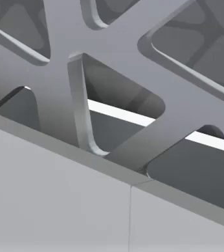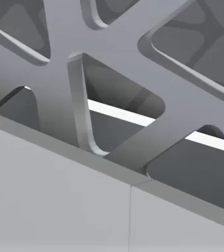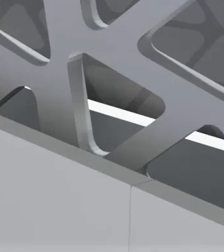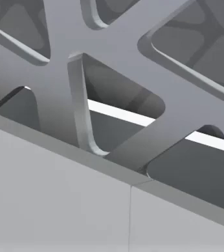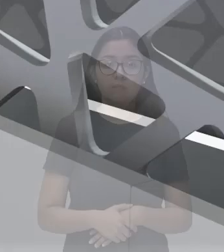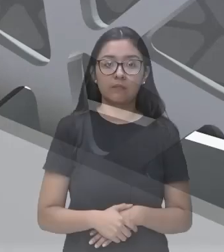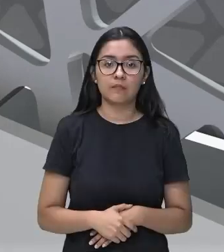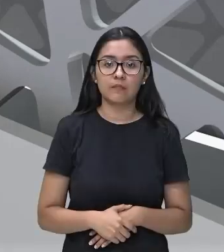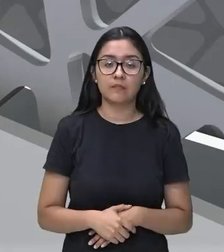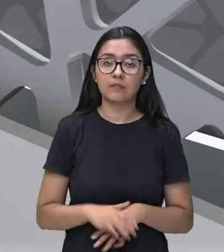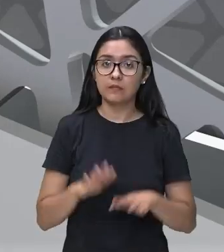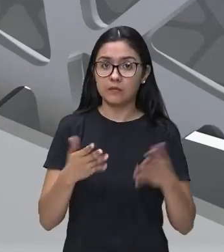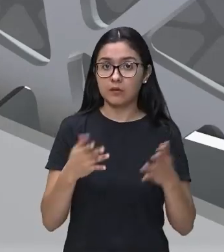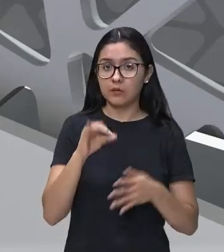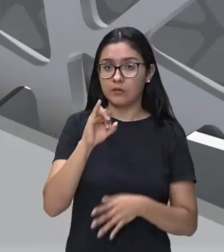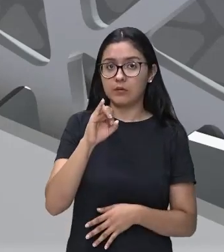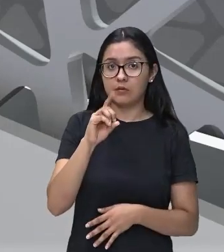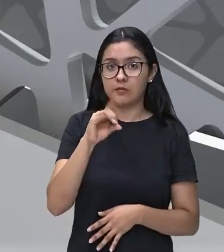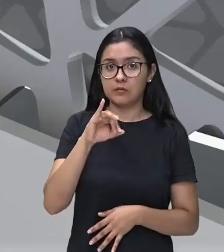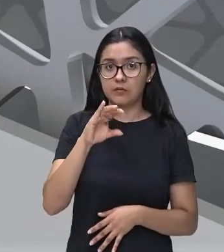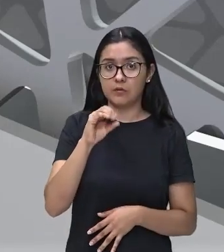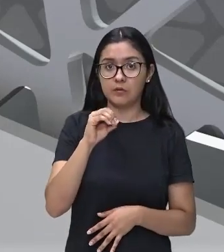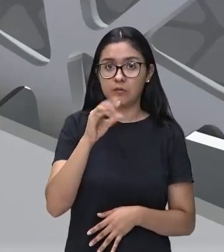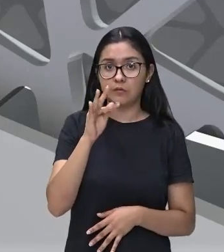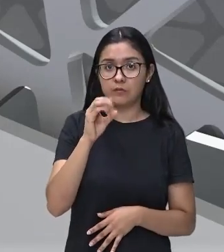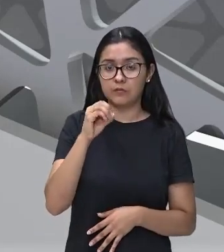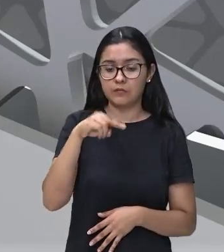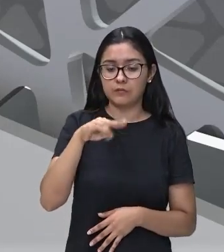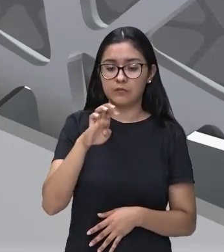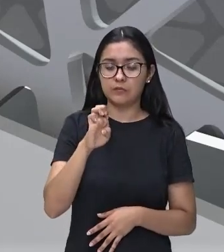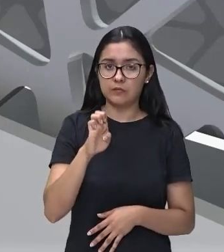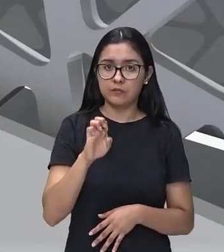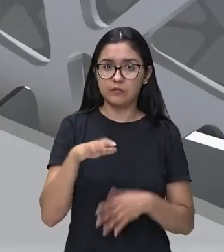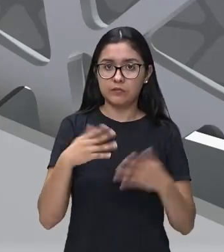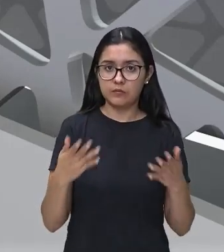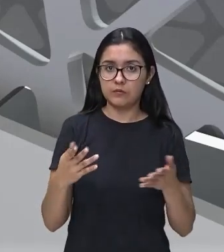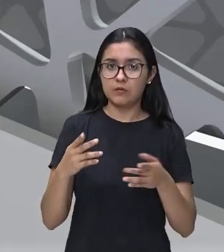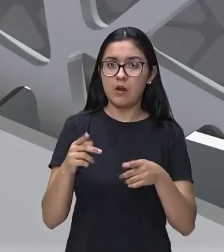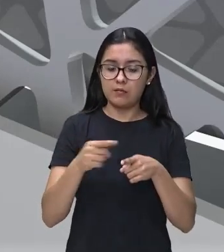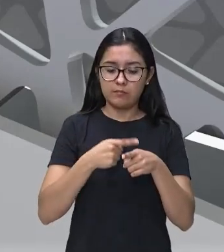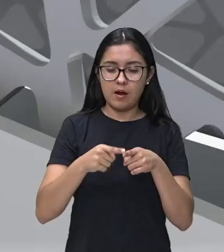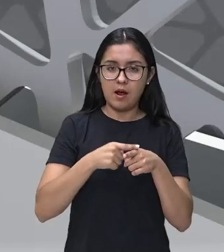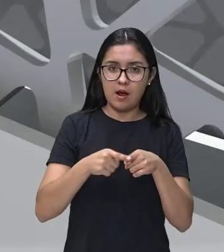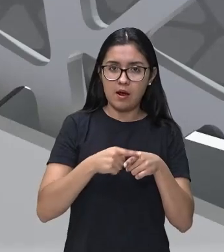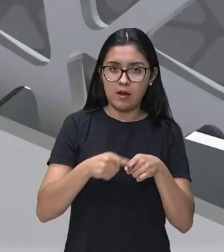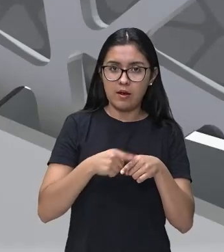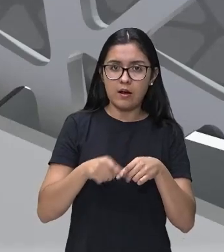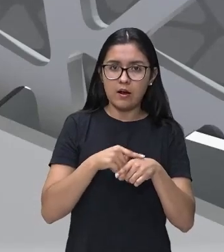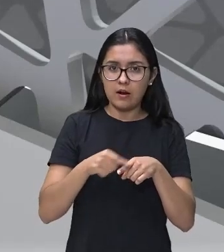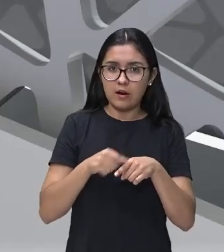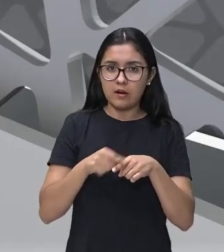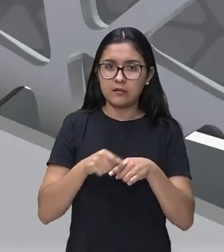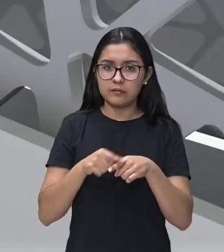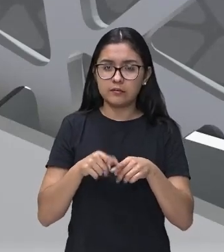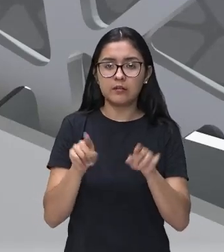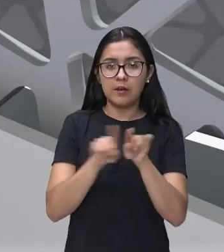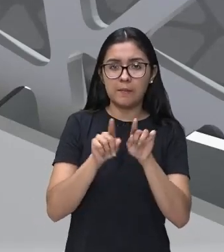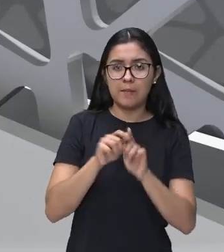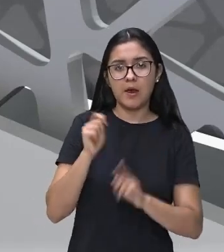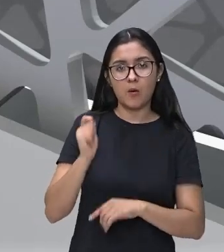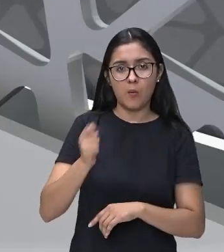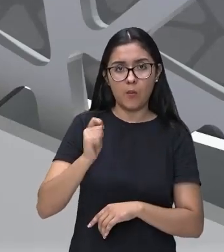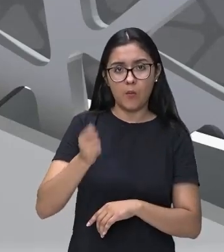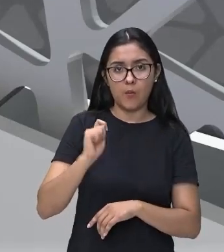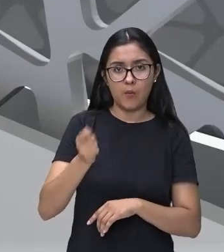Então, o idiofone, como vocês perceberam, primeiramente o reco-reco foi friccionado ali e o maracá foi